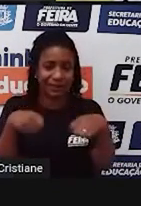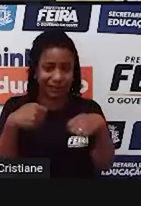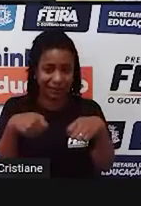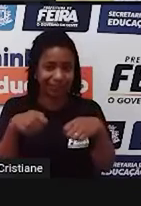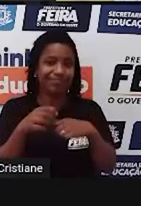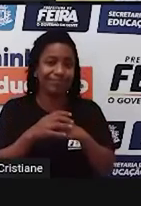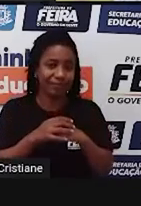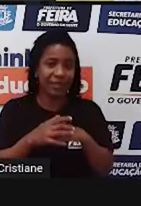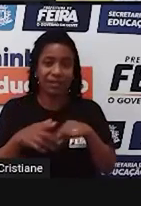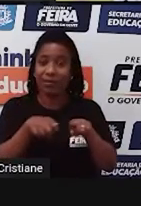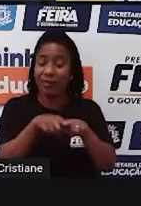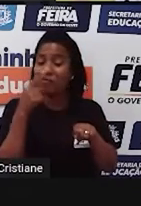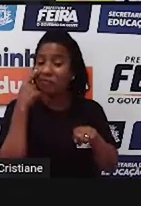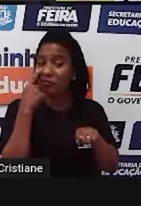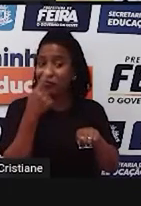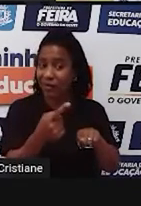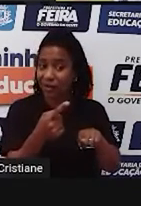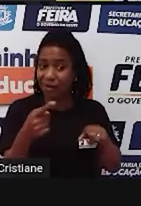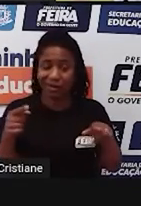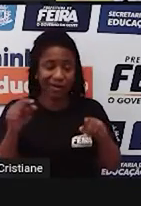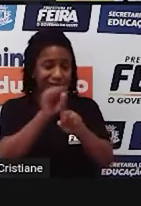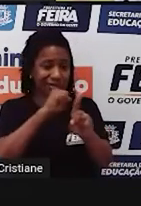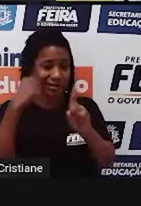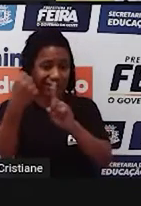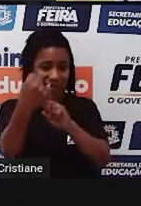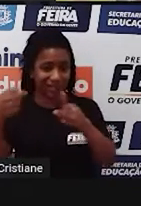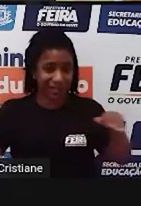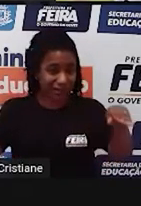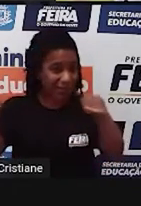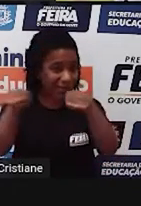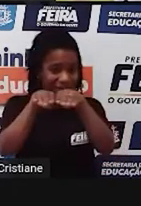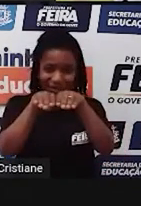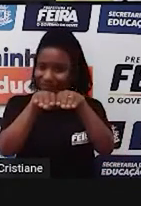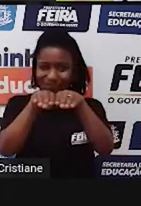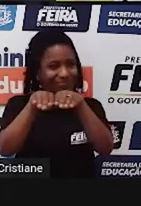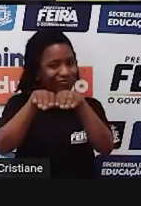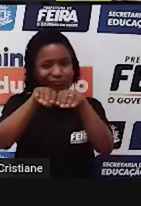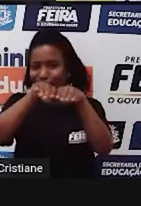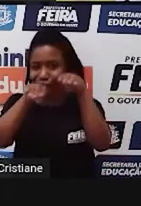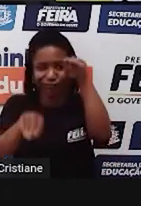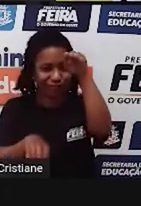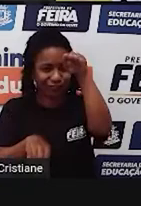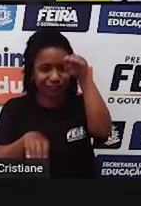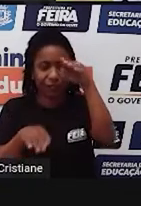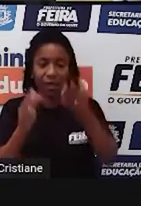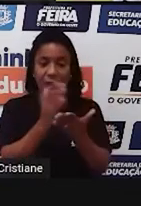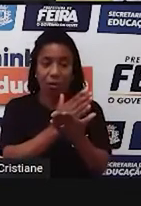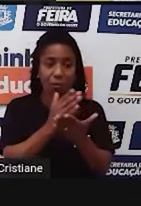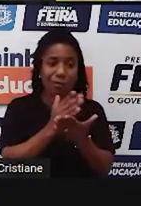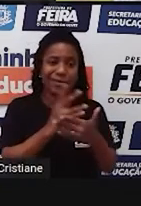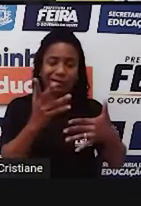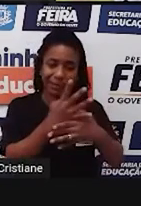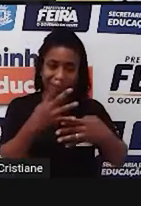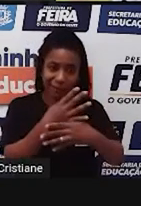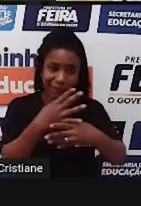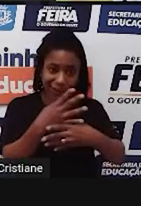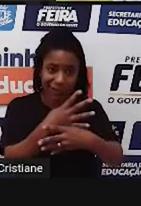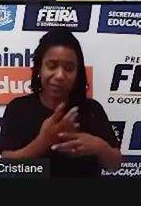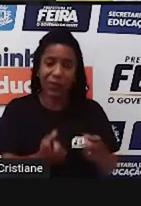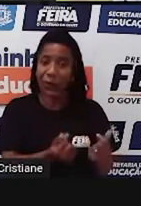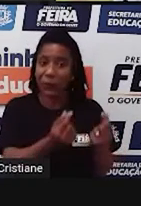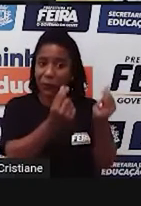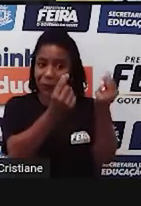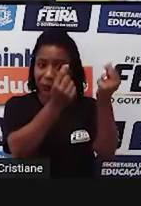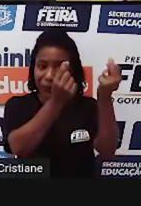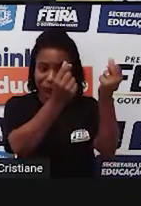elas aparecem. Então, nós percebemos que existem cidades mais urbanizadas, mais industrializadas, mais ricas, né, de modo